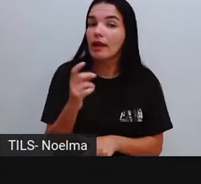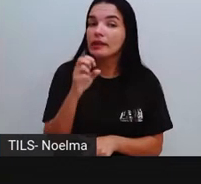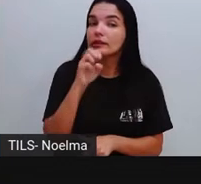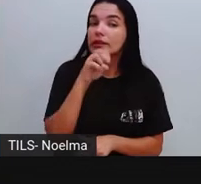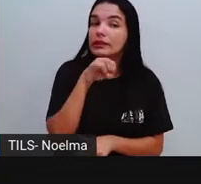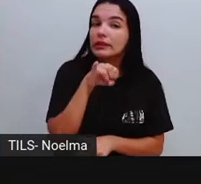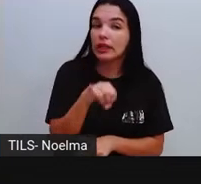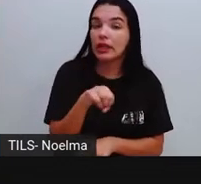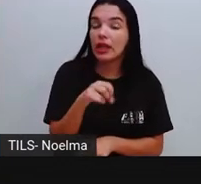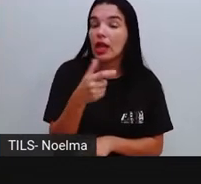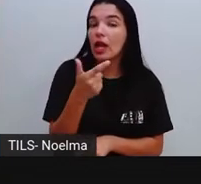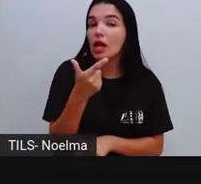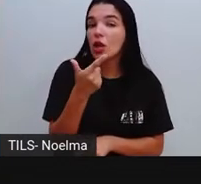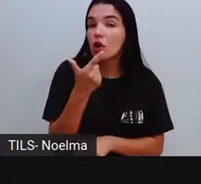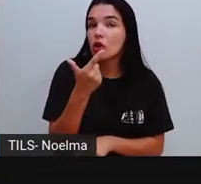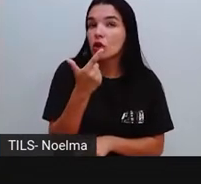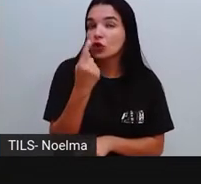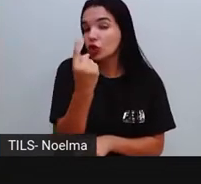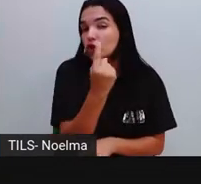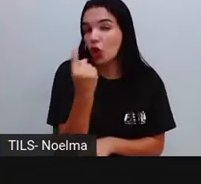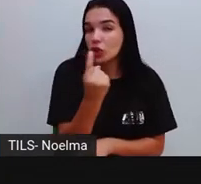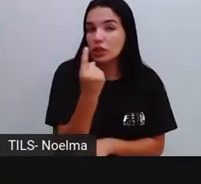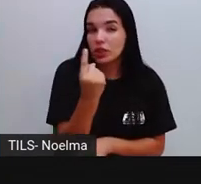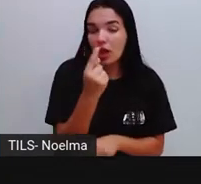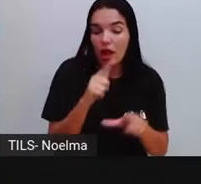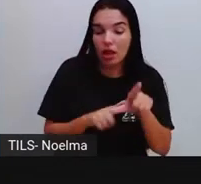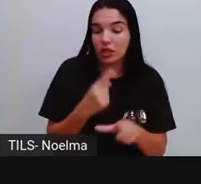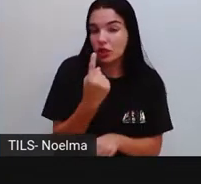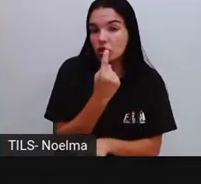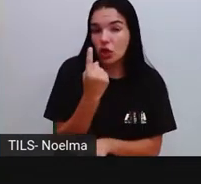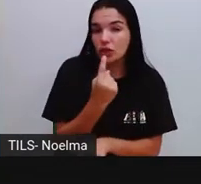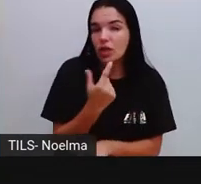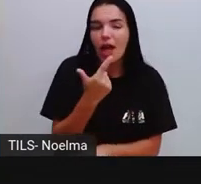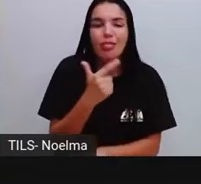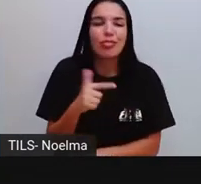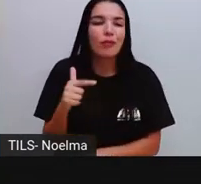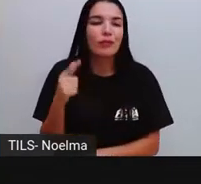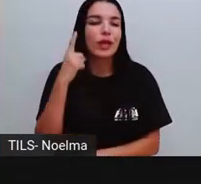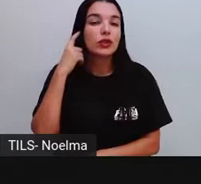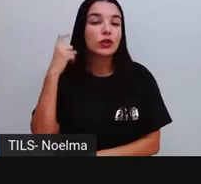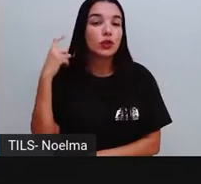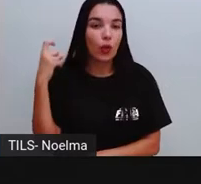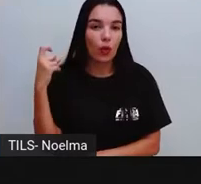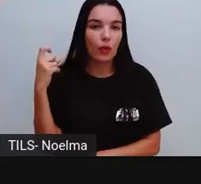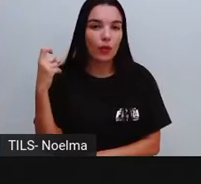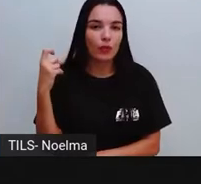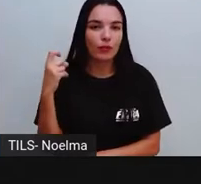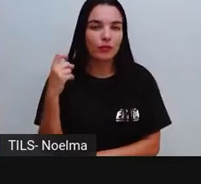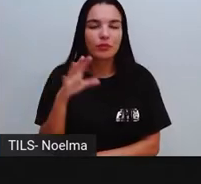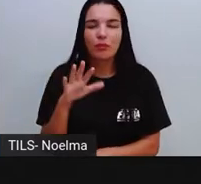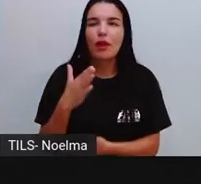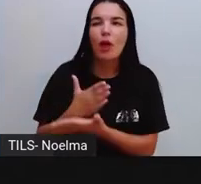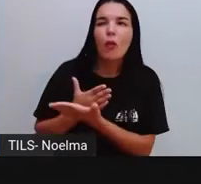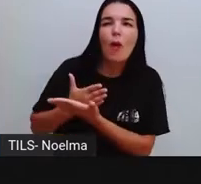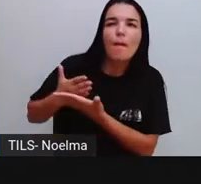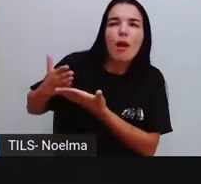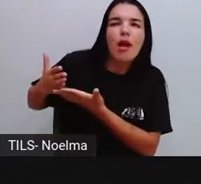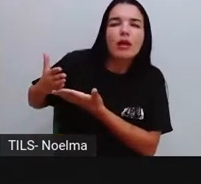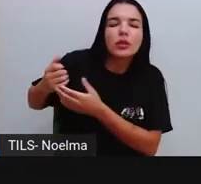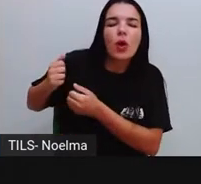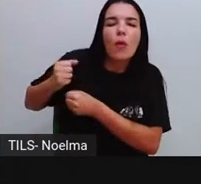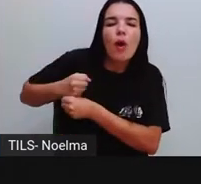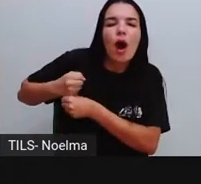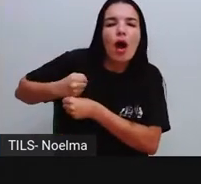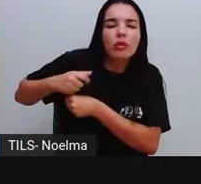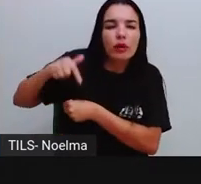Ela não tem um som, Tá? Inclusive, Lá no início do ano letivo, Quando a gente viu a